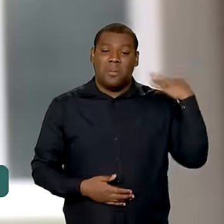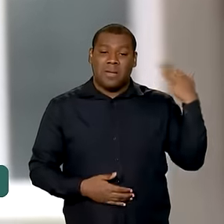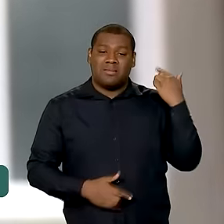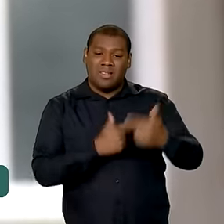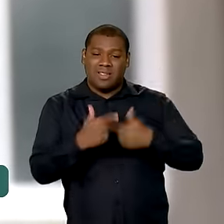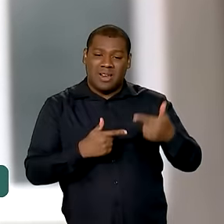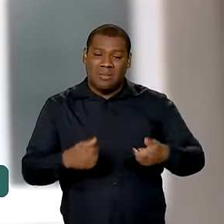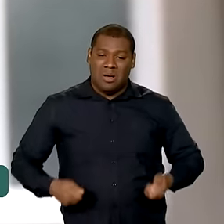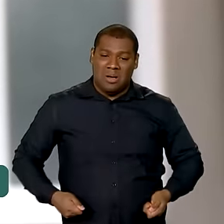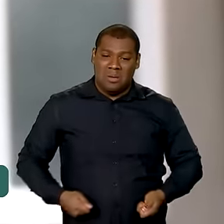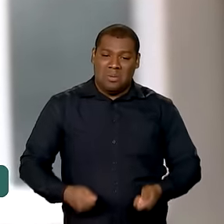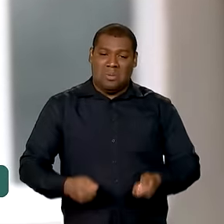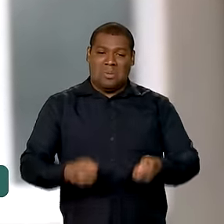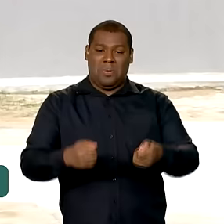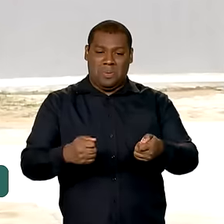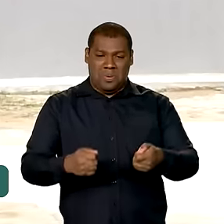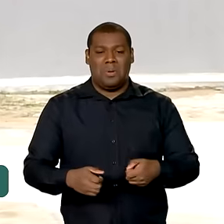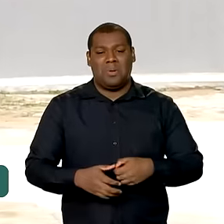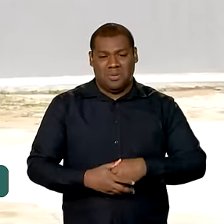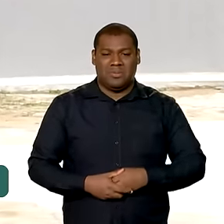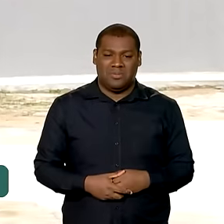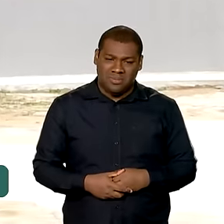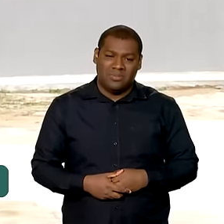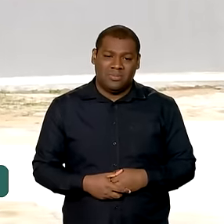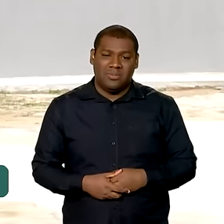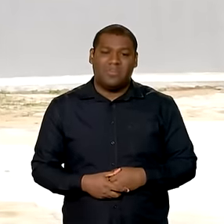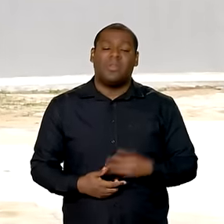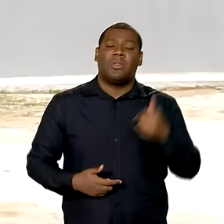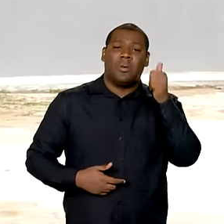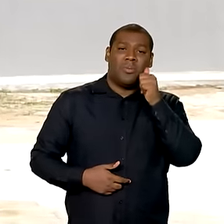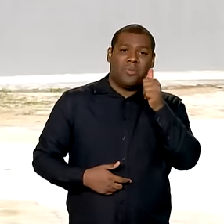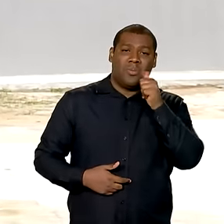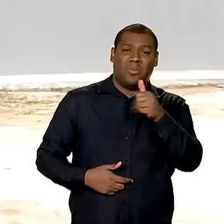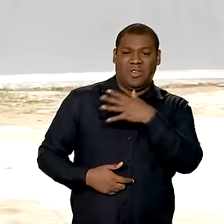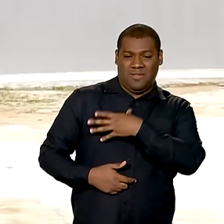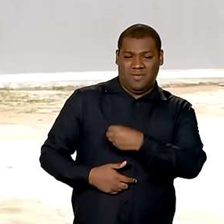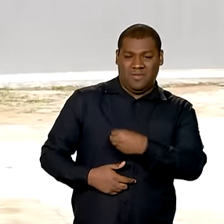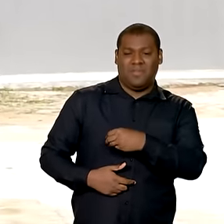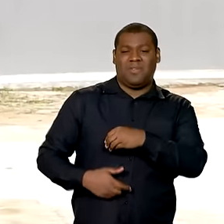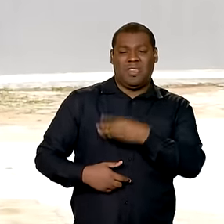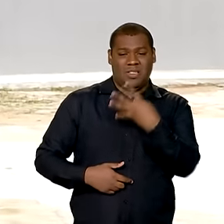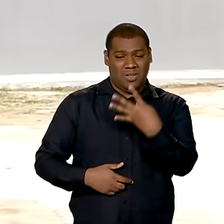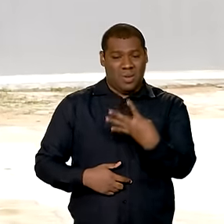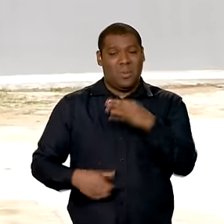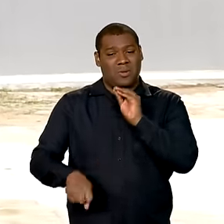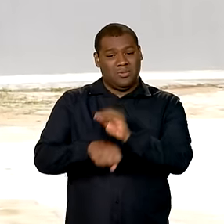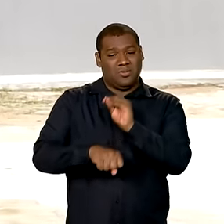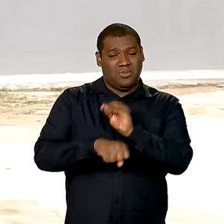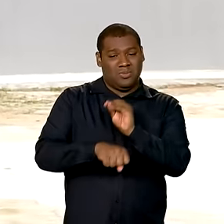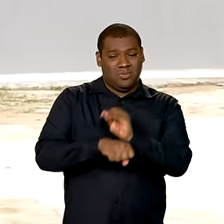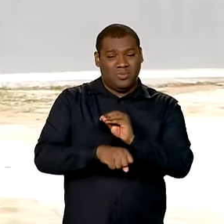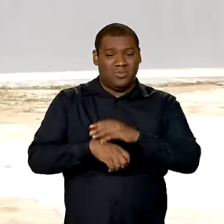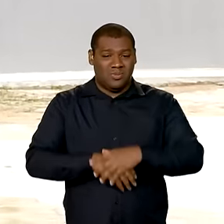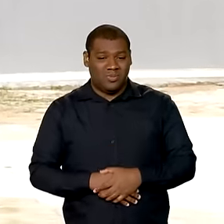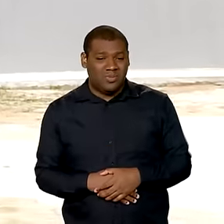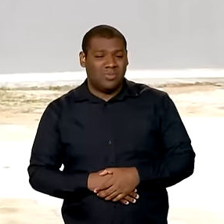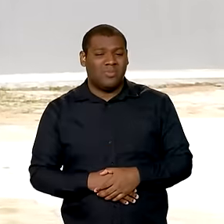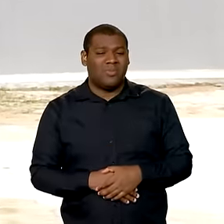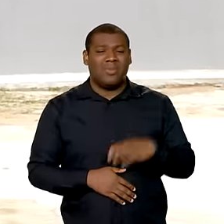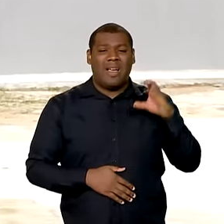hoje tem outra vida. Sustentei minhas filhas em cima de uma carroça. No verão dá